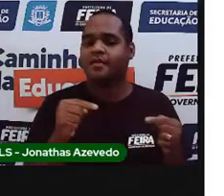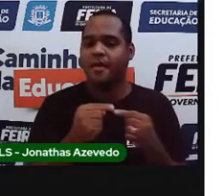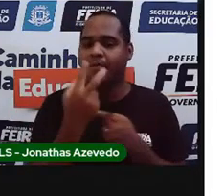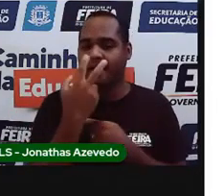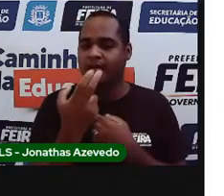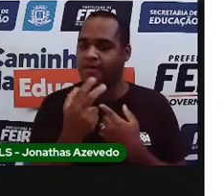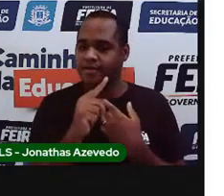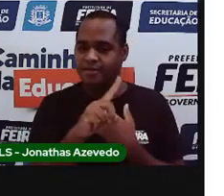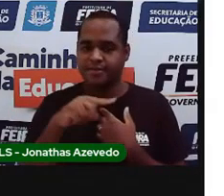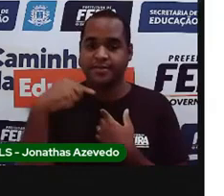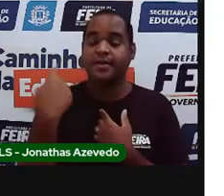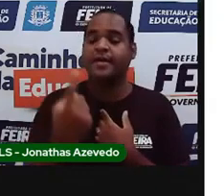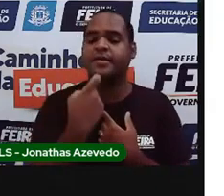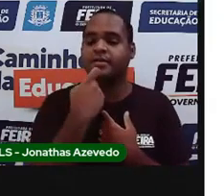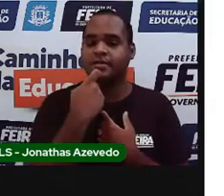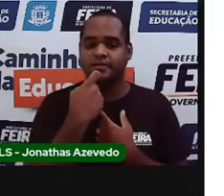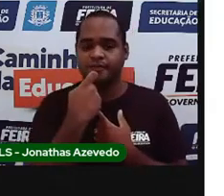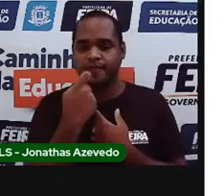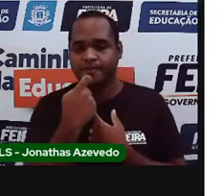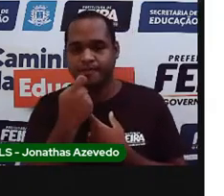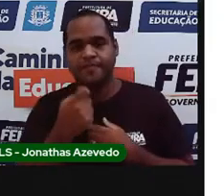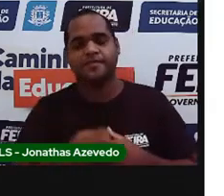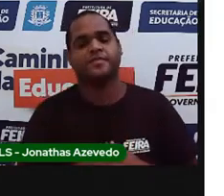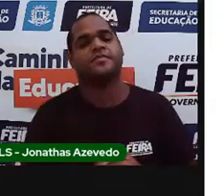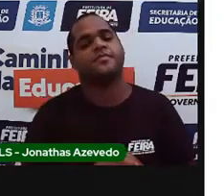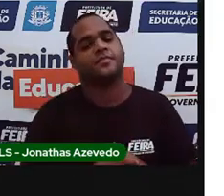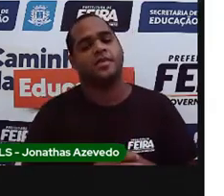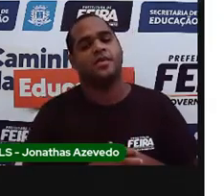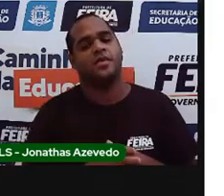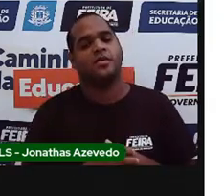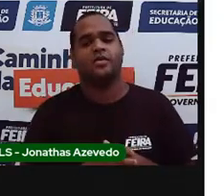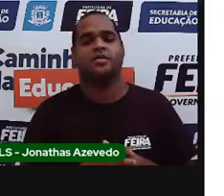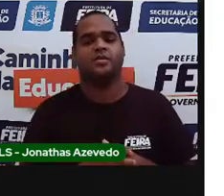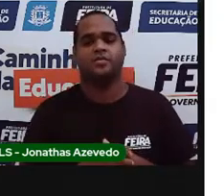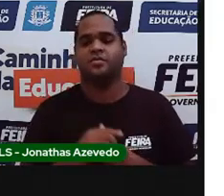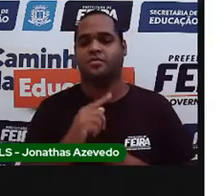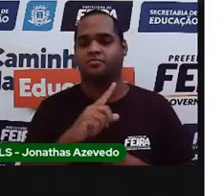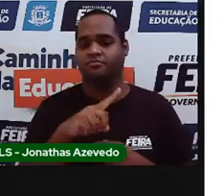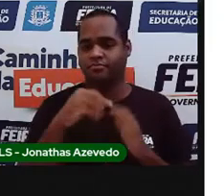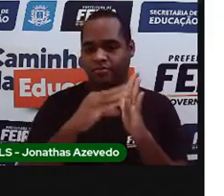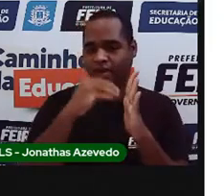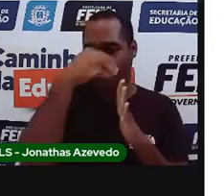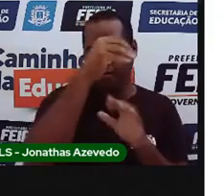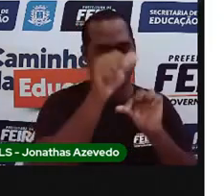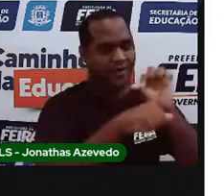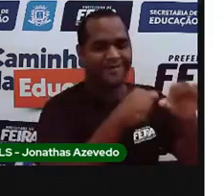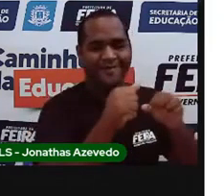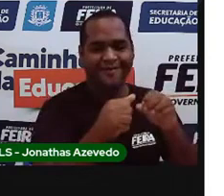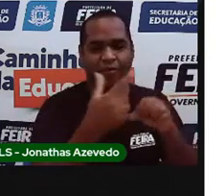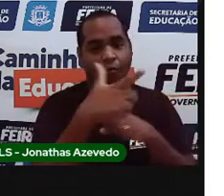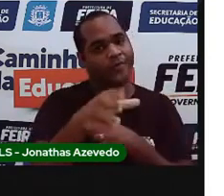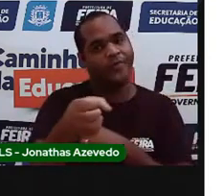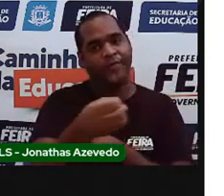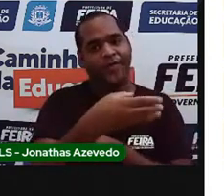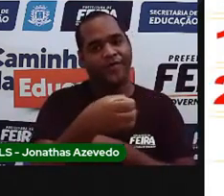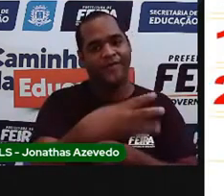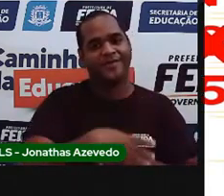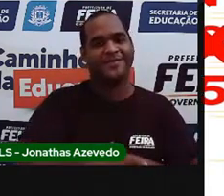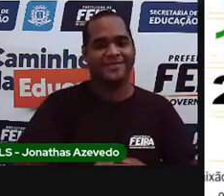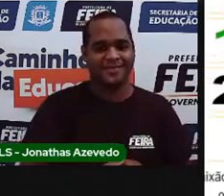na próxima sexta-feira, essa folha de calendário vai embora e a gente vai ter uma folha nova.